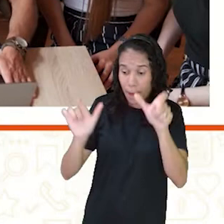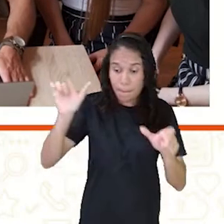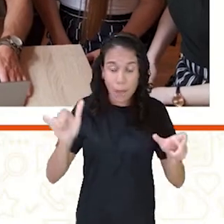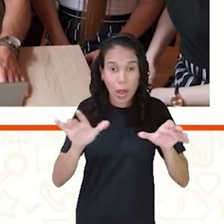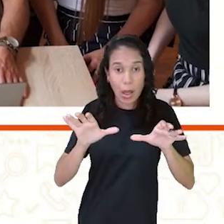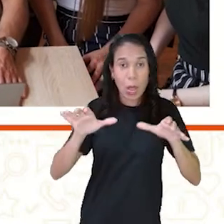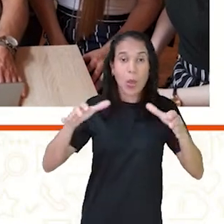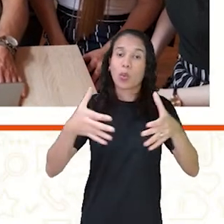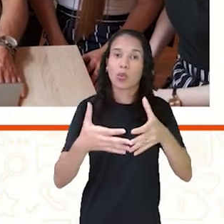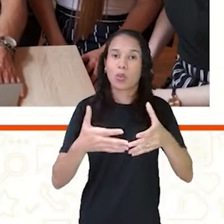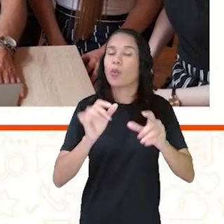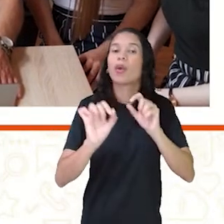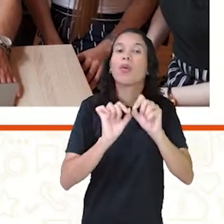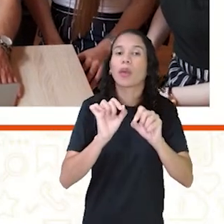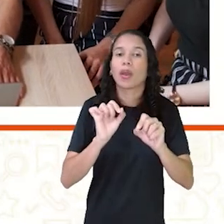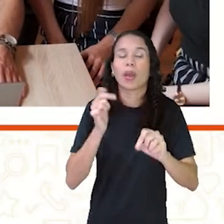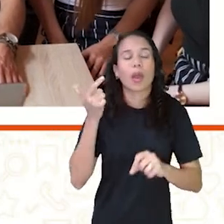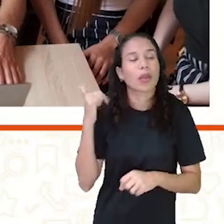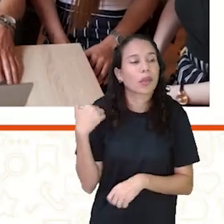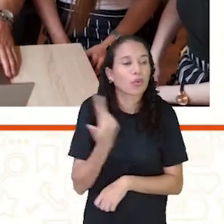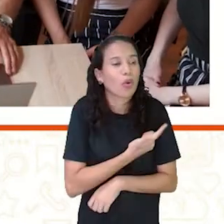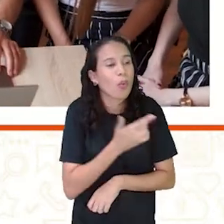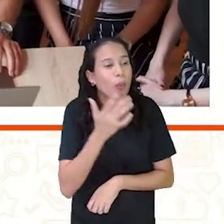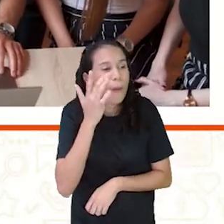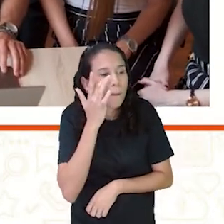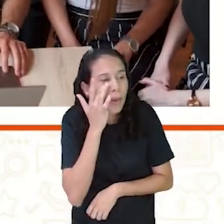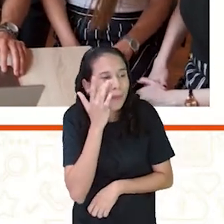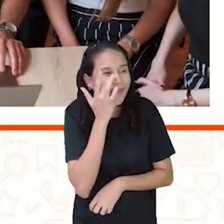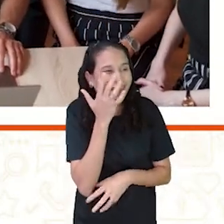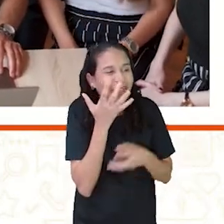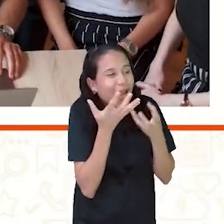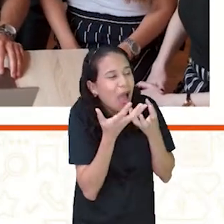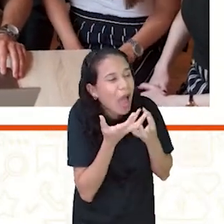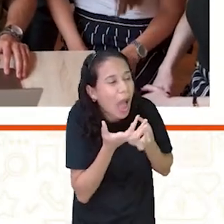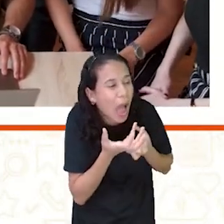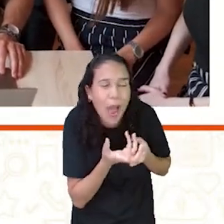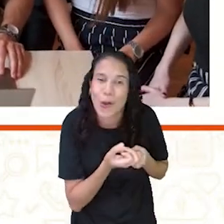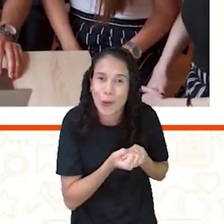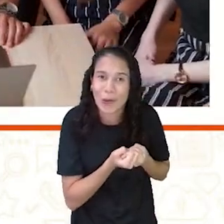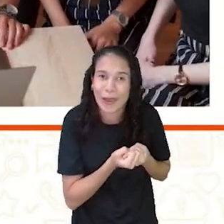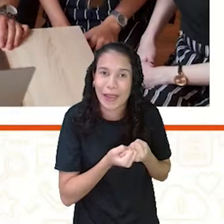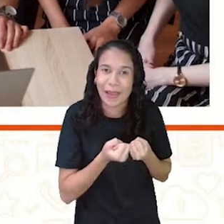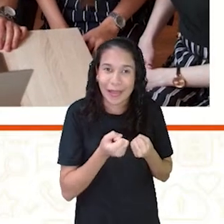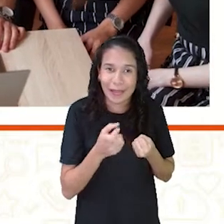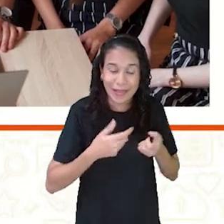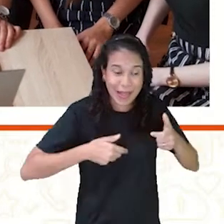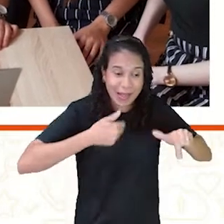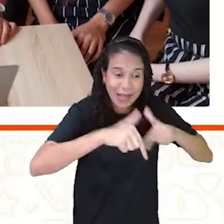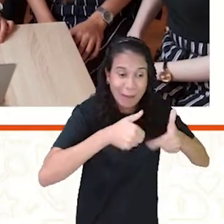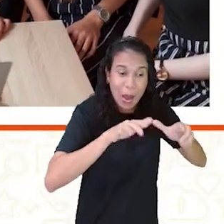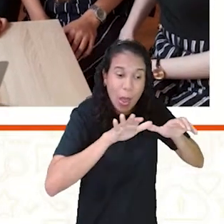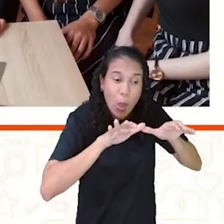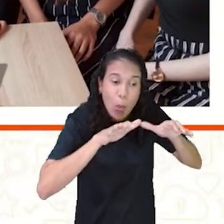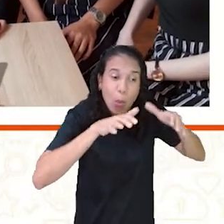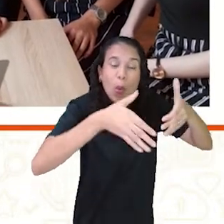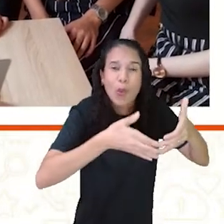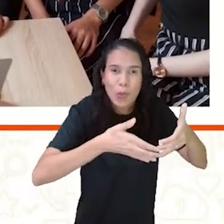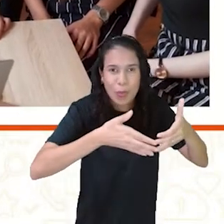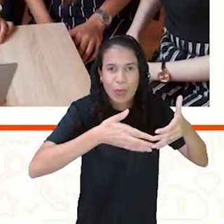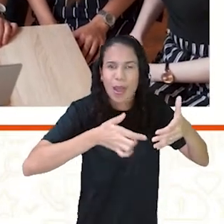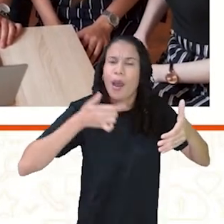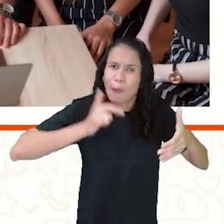falando de um escuta que acolhe, né? A gente tá falando de conseguir trabalhar em equipe. E isso tudo se